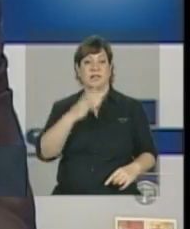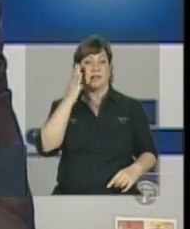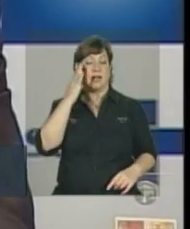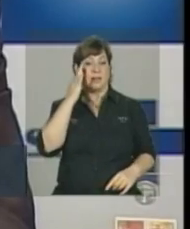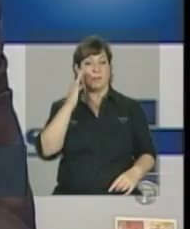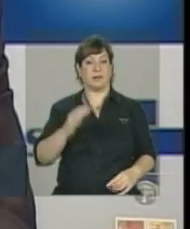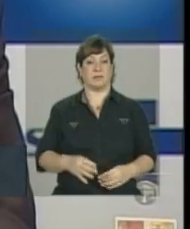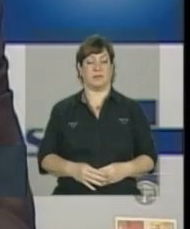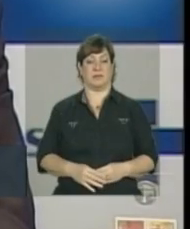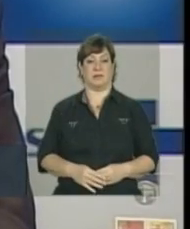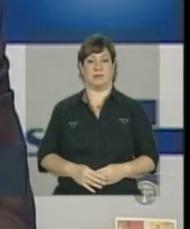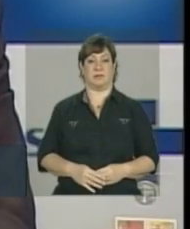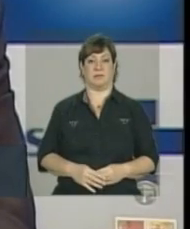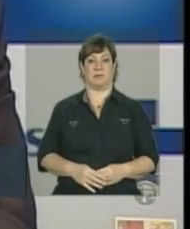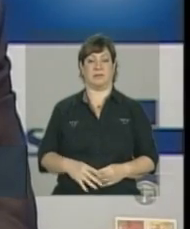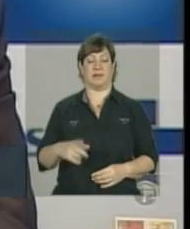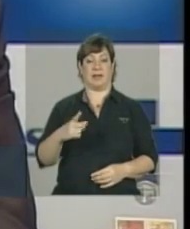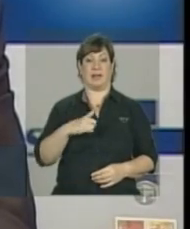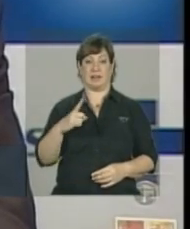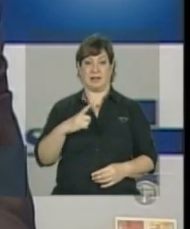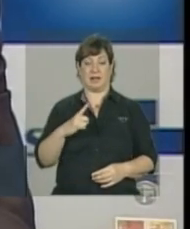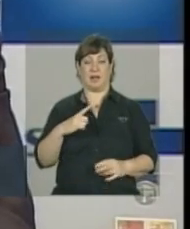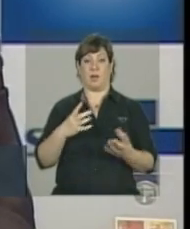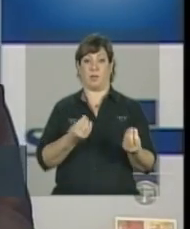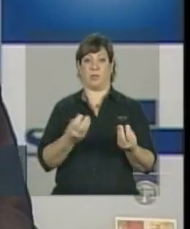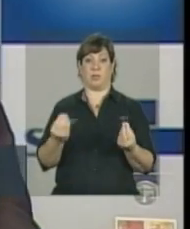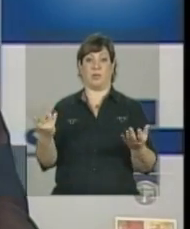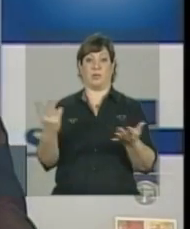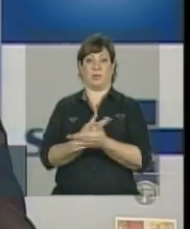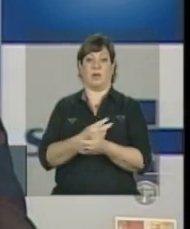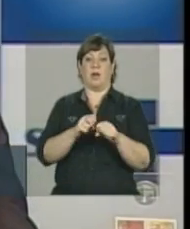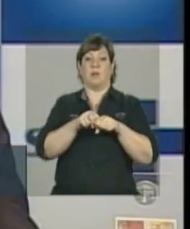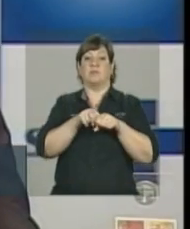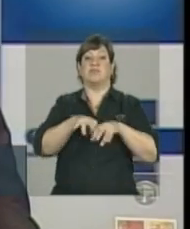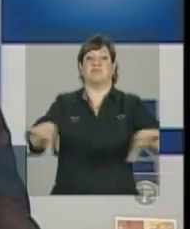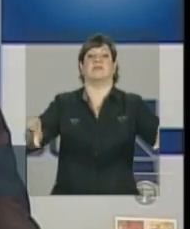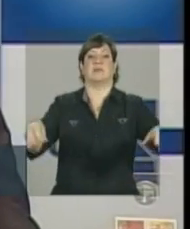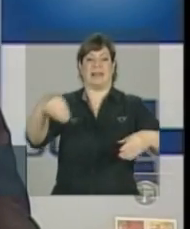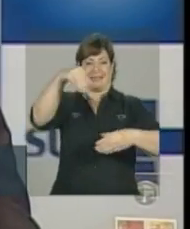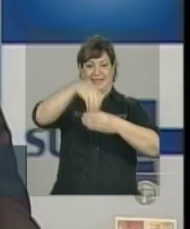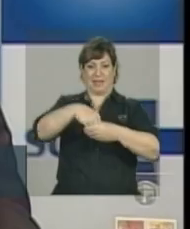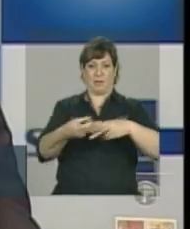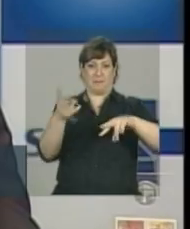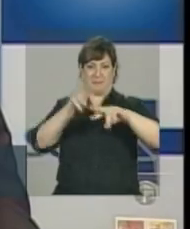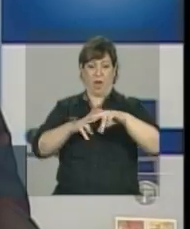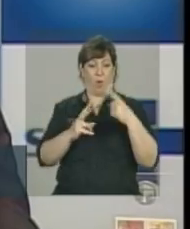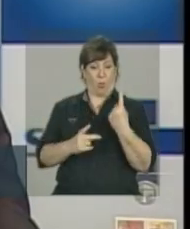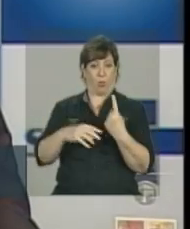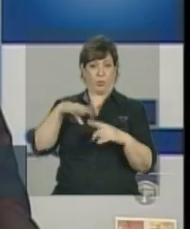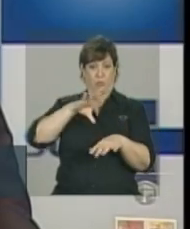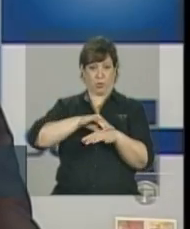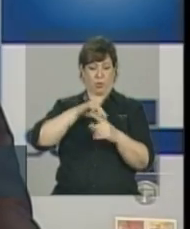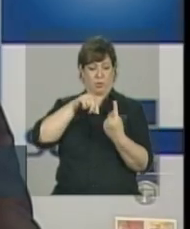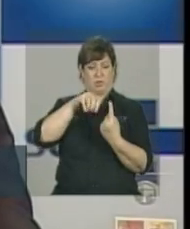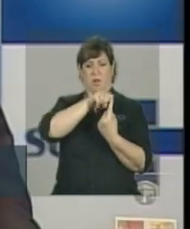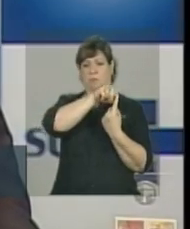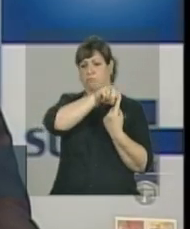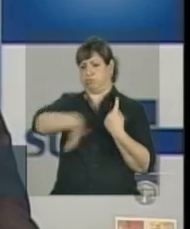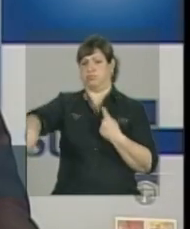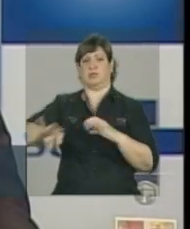uma alta incidência, risco de transmissão de tuberculose dentro da penitenciária pode acometer